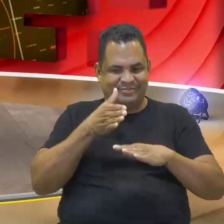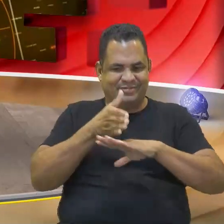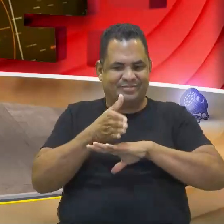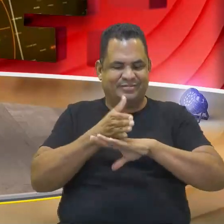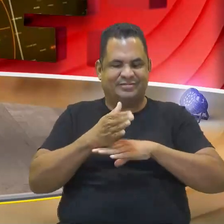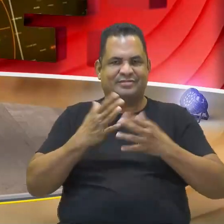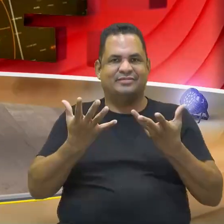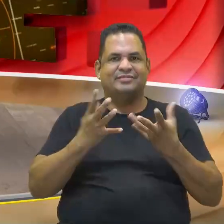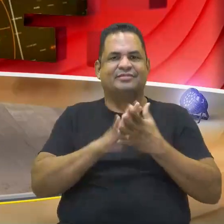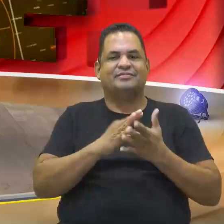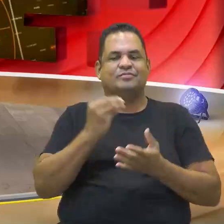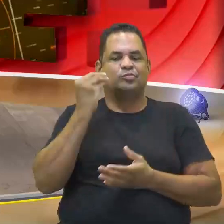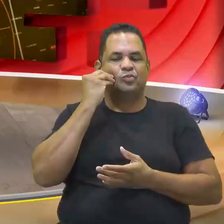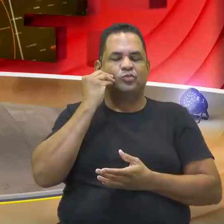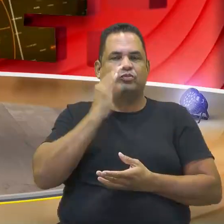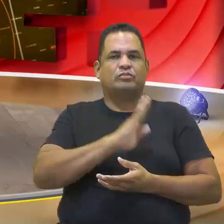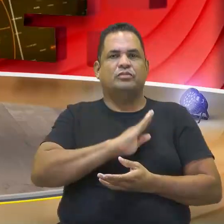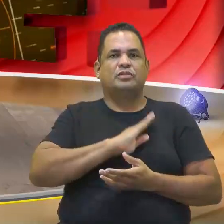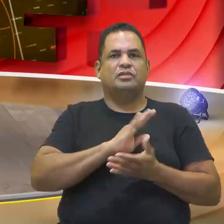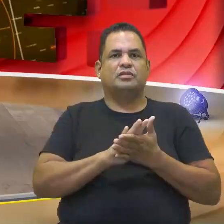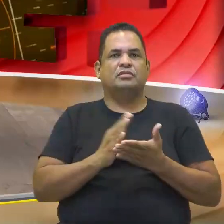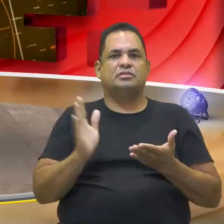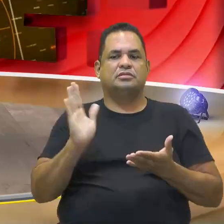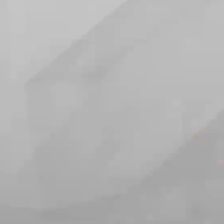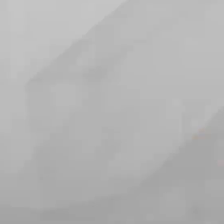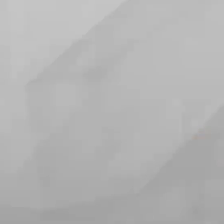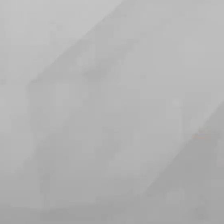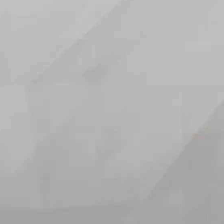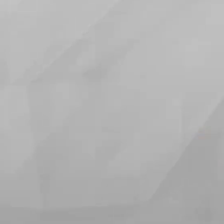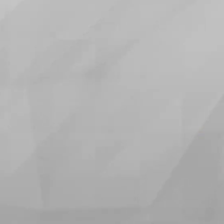né? Um beijo no coração e até a próxima aula. Tchau, tchau.